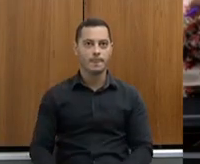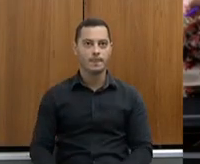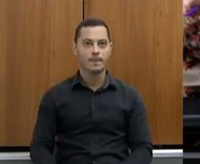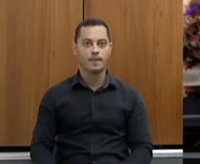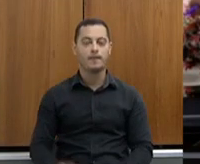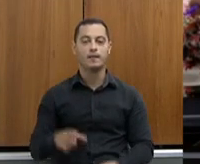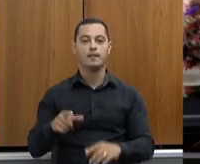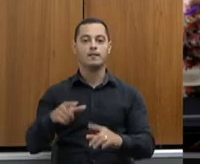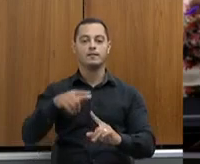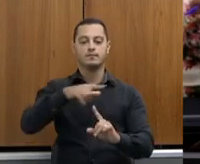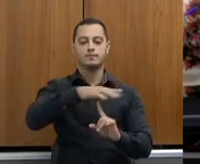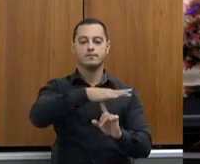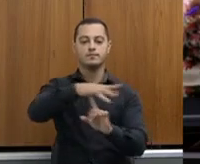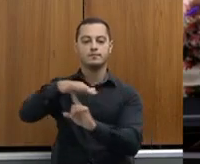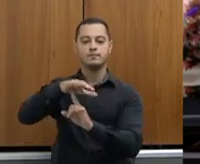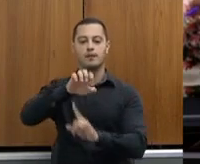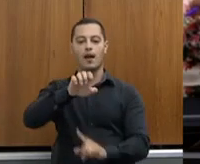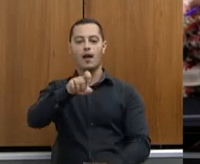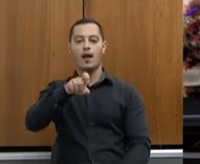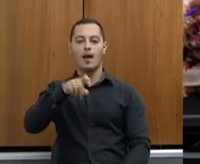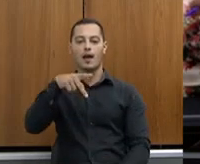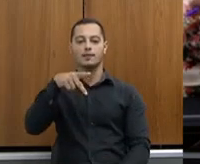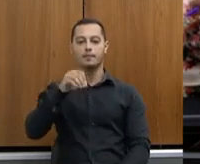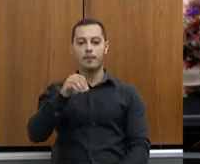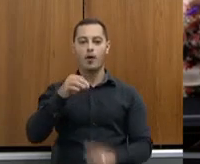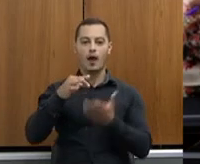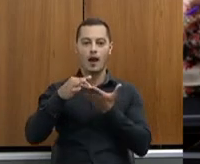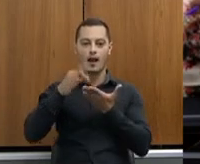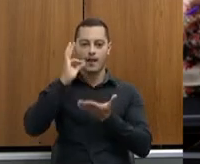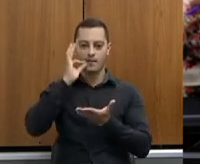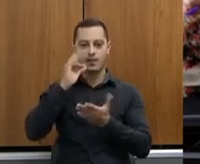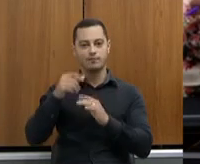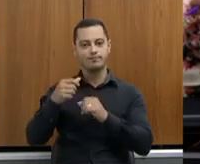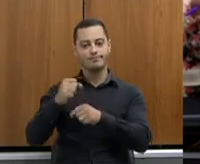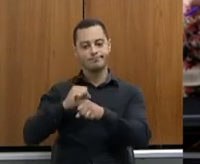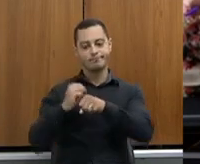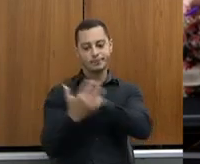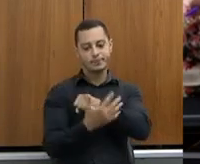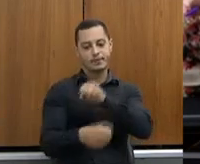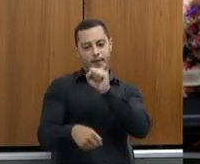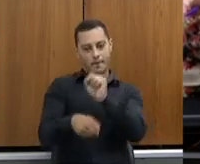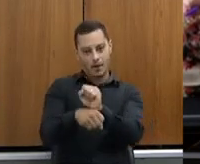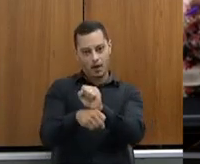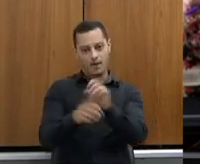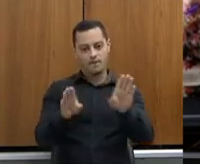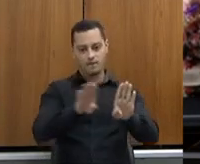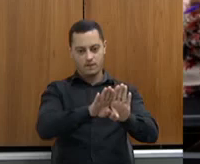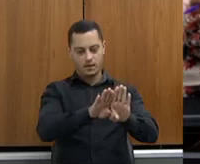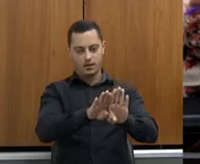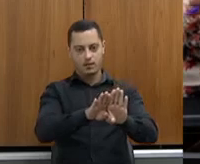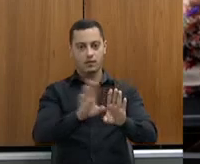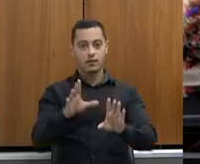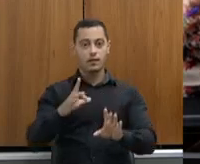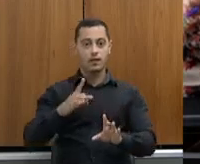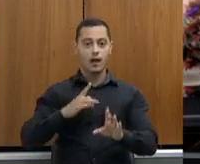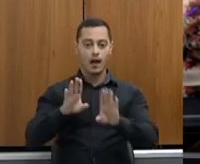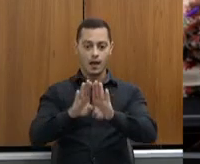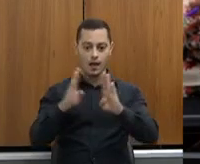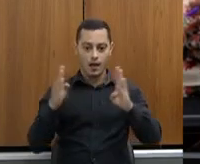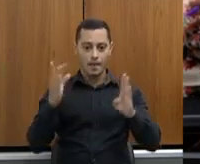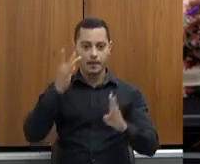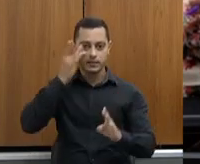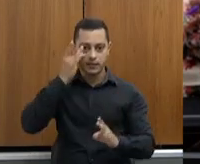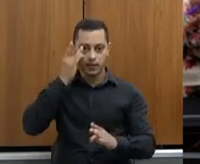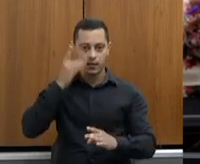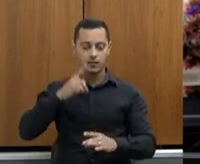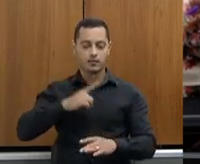da Expo Café, que é um sucesso sempre, estava parada por causa da pandemia, o evento presencial teve recorde de público de mais de 15